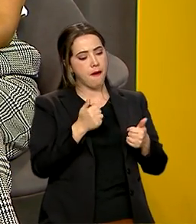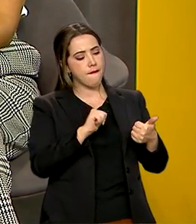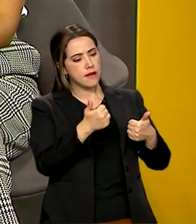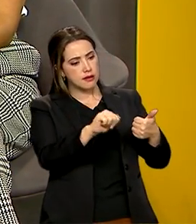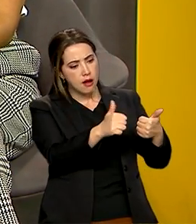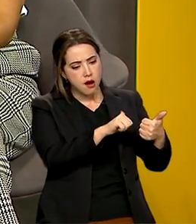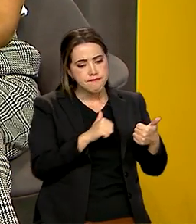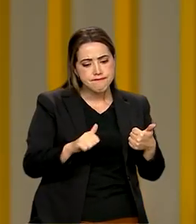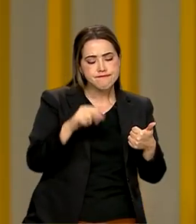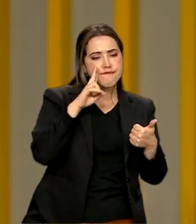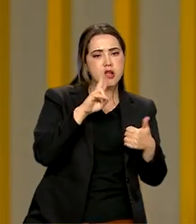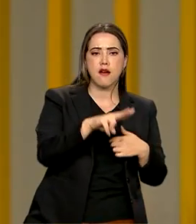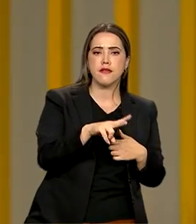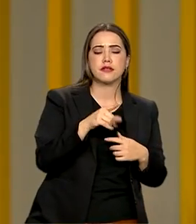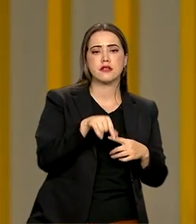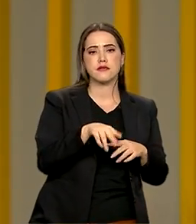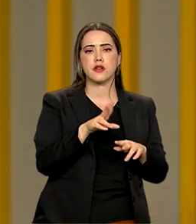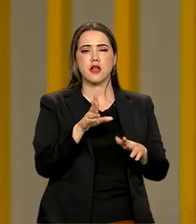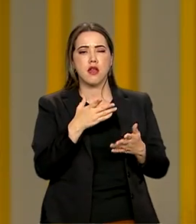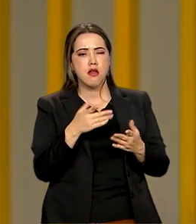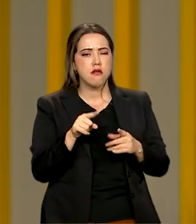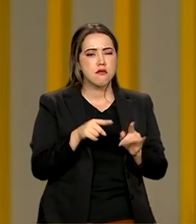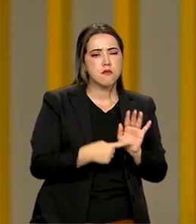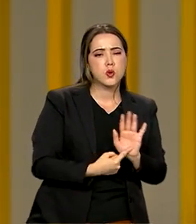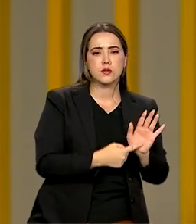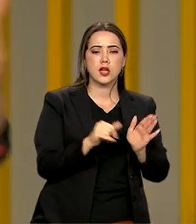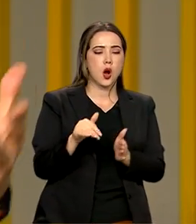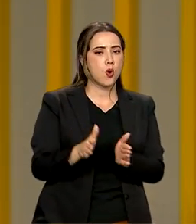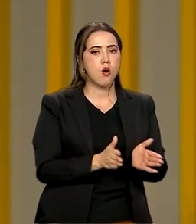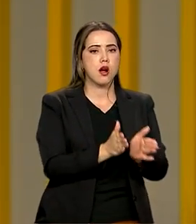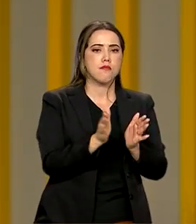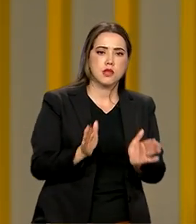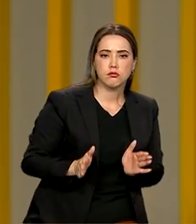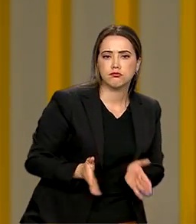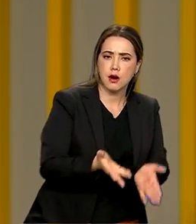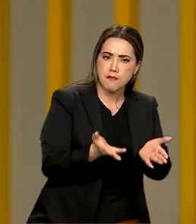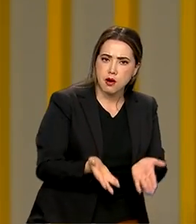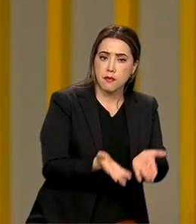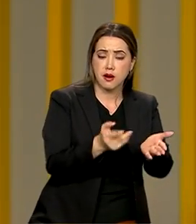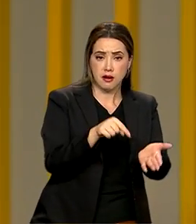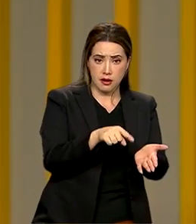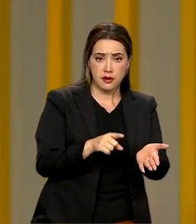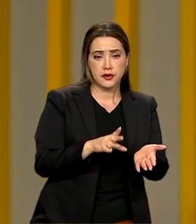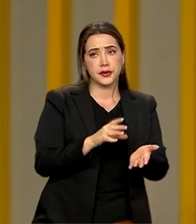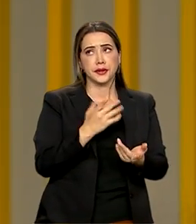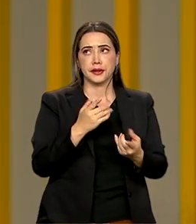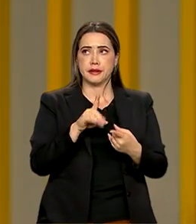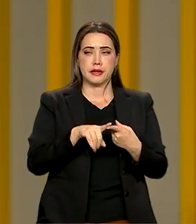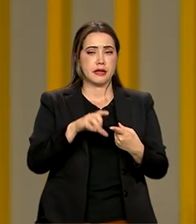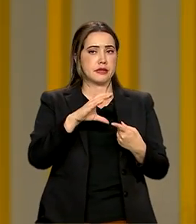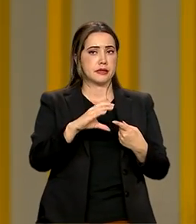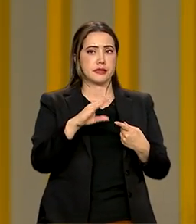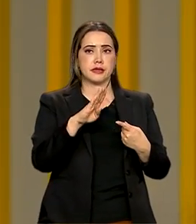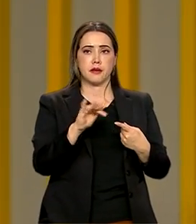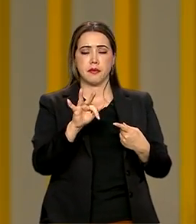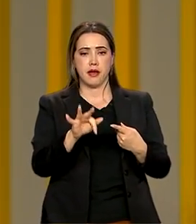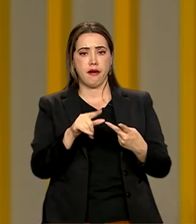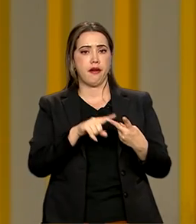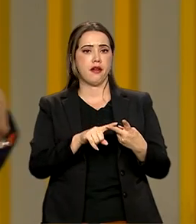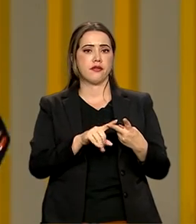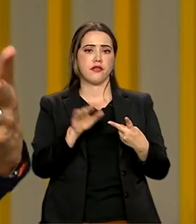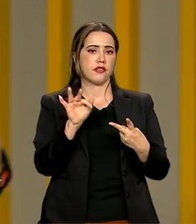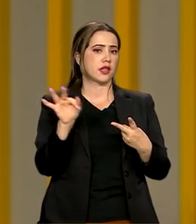visão e empurrar, mobilizar os atores, CBF, federações, clubes